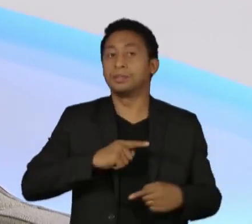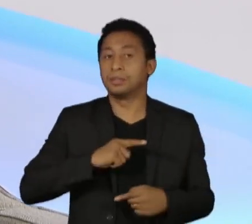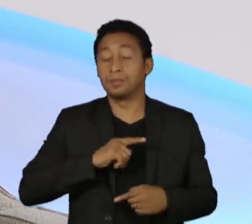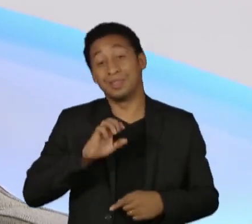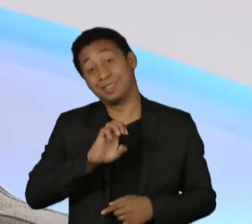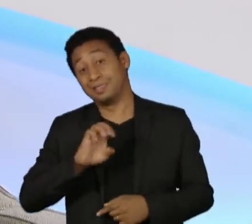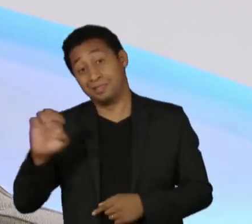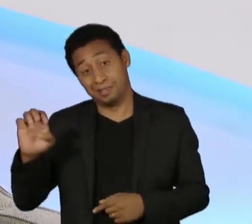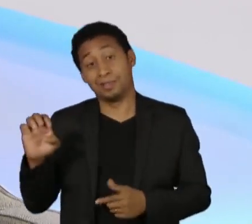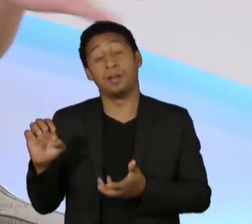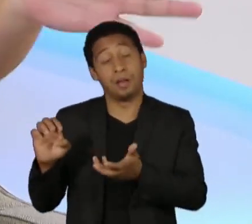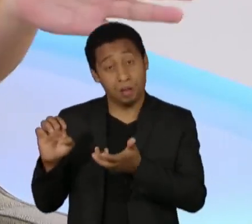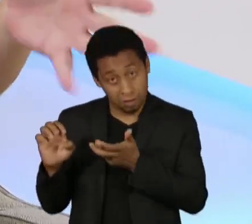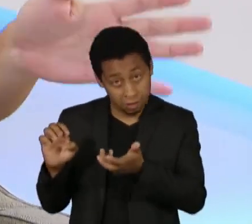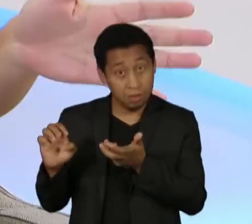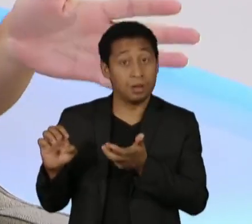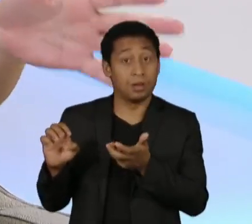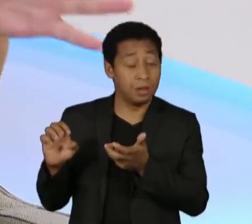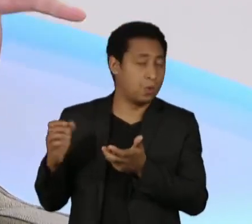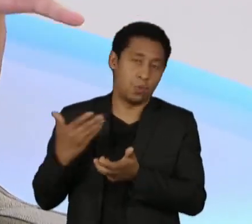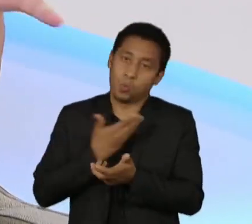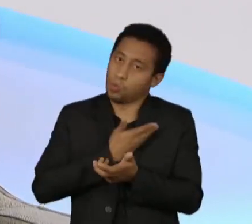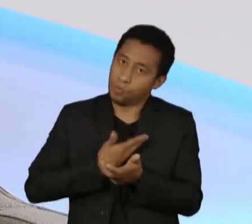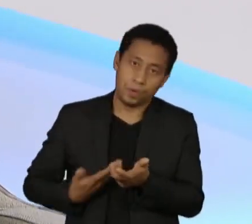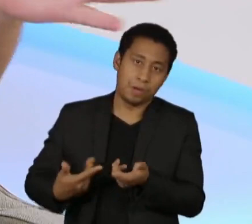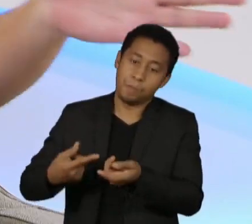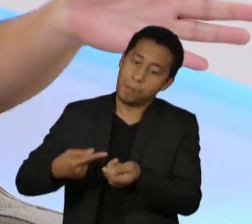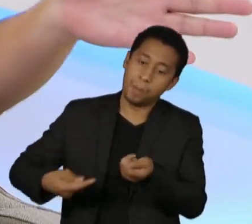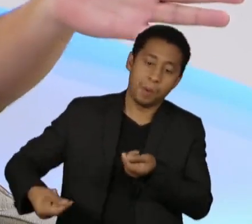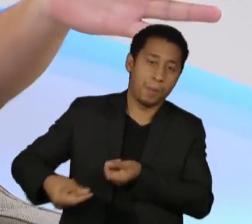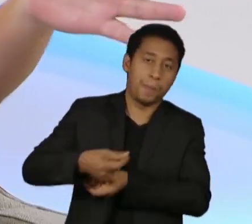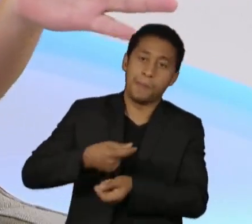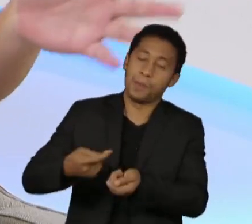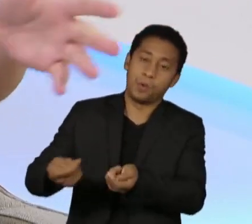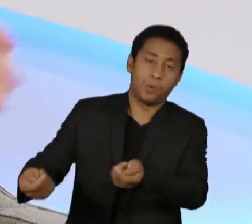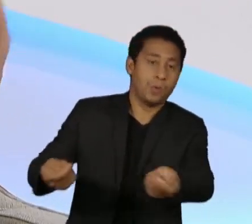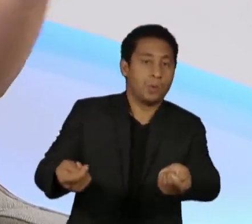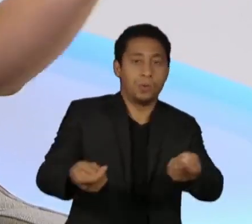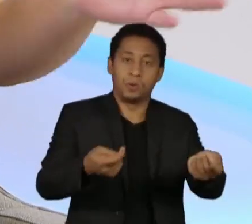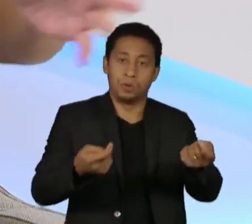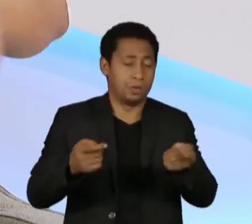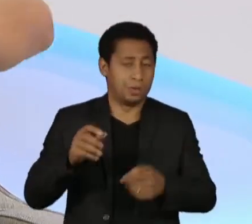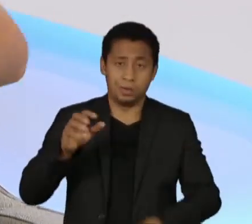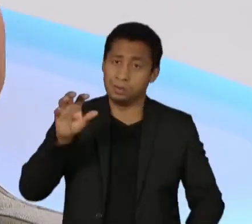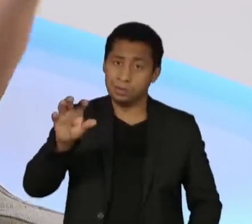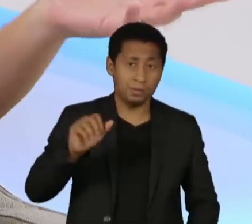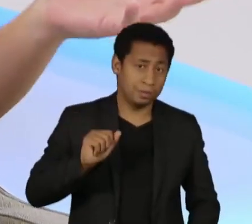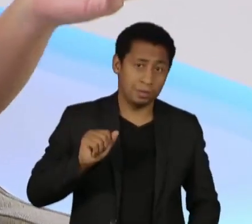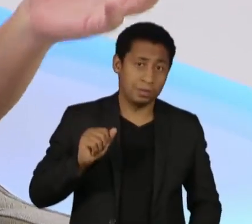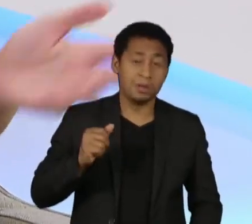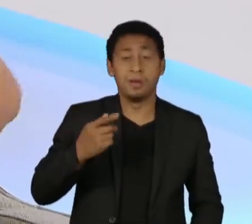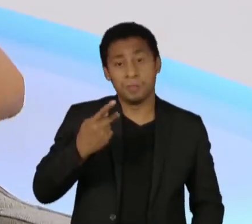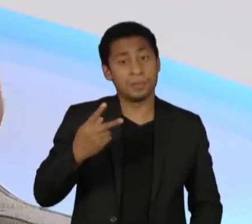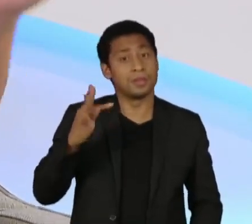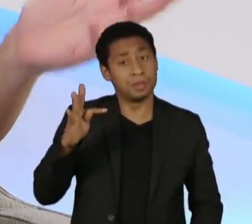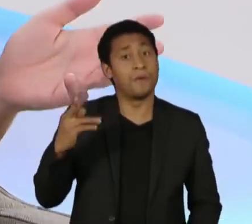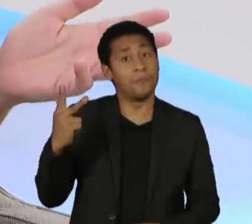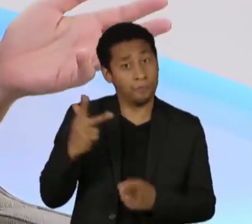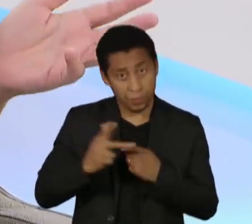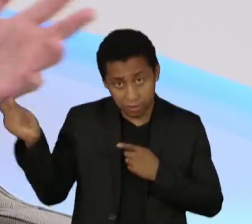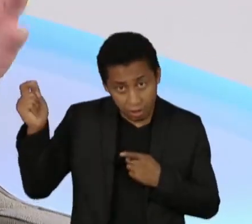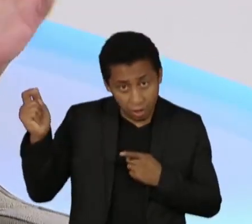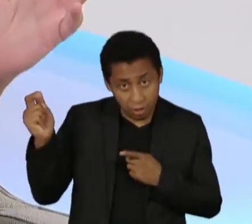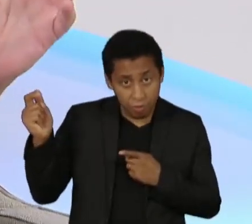que defende uma maior participação do Estado na economia. Isso aí é assim mesmo. Assim, aí o PT ganhou a eleição, você também não pode esperar que vai ter muita